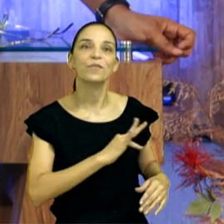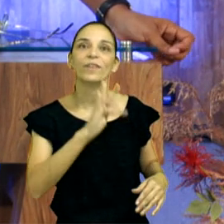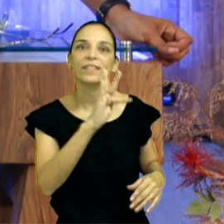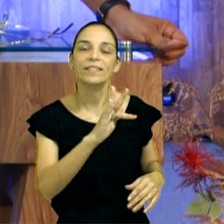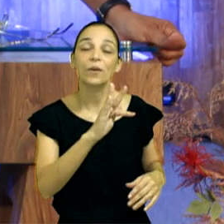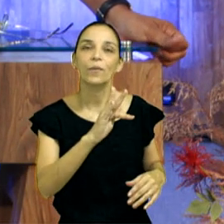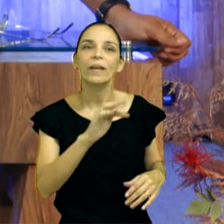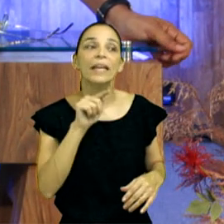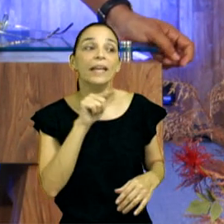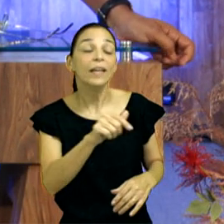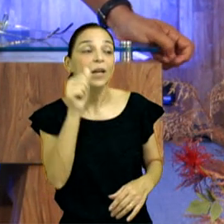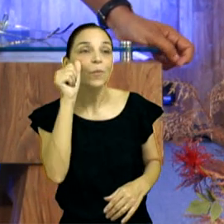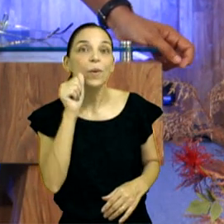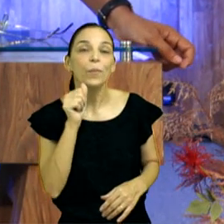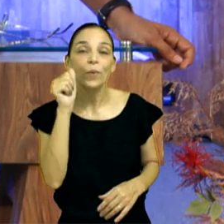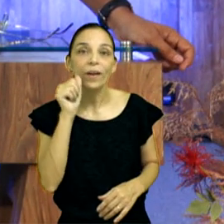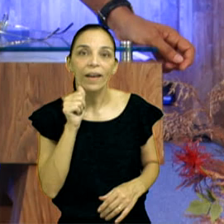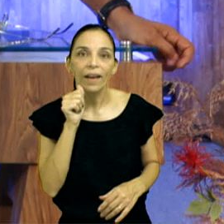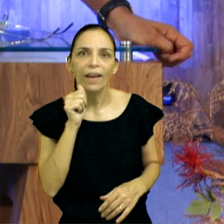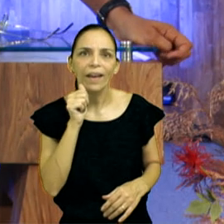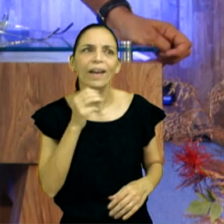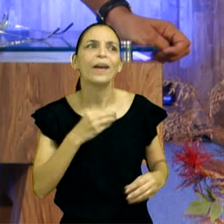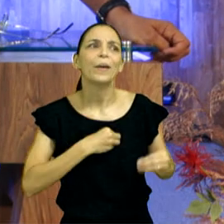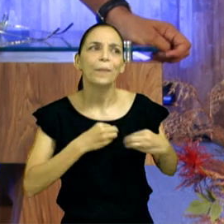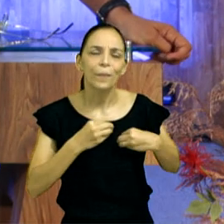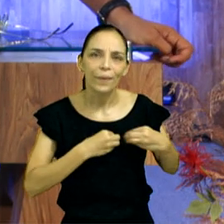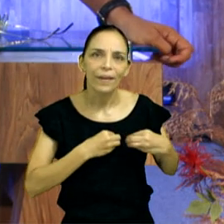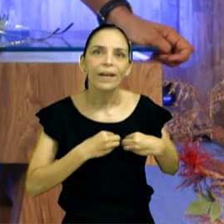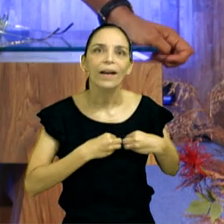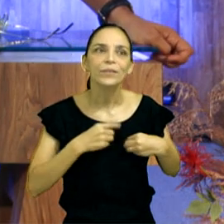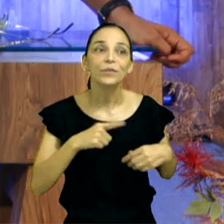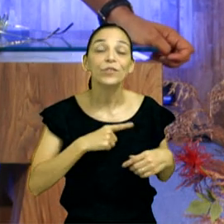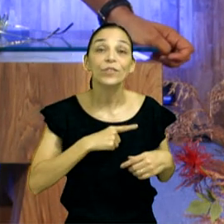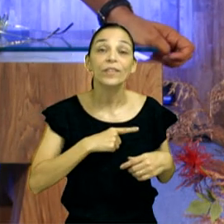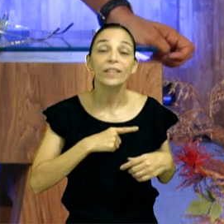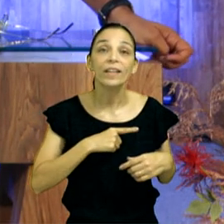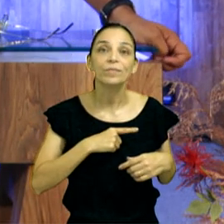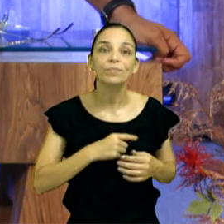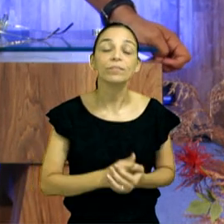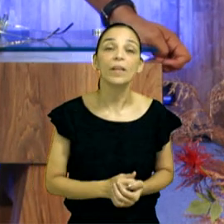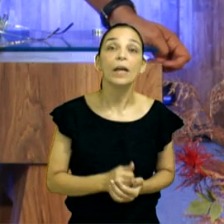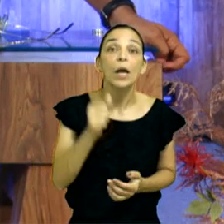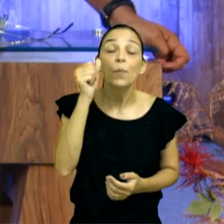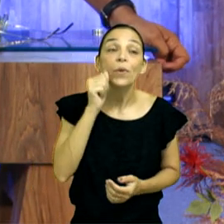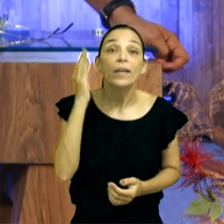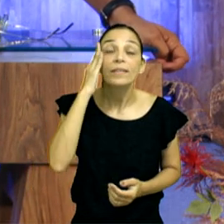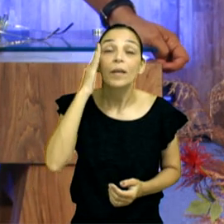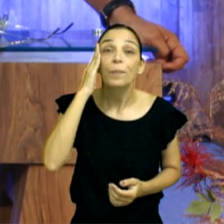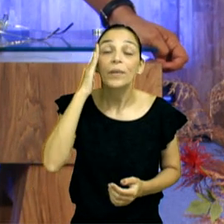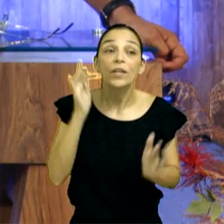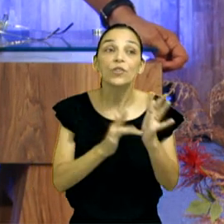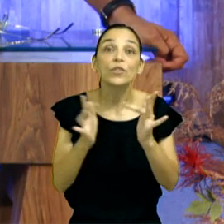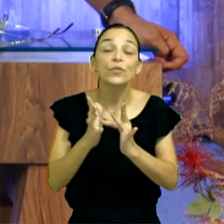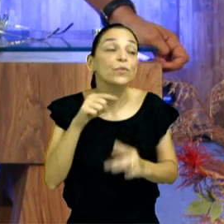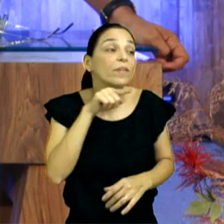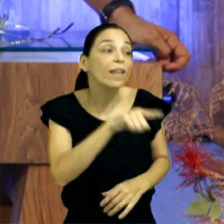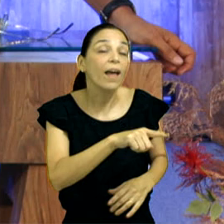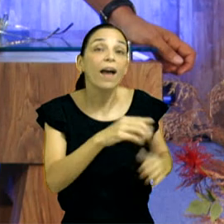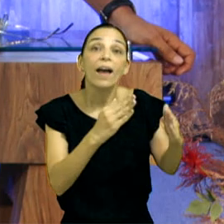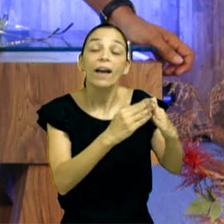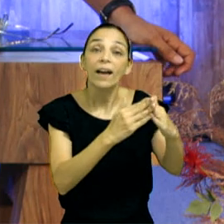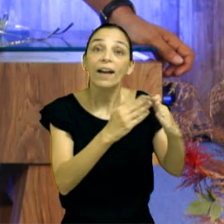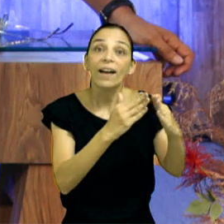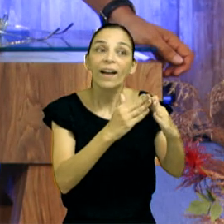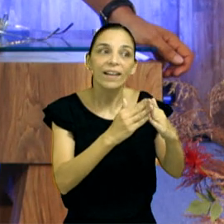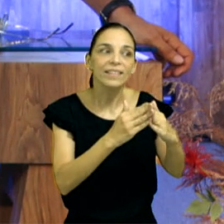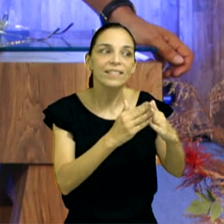pecadora, sabendo que ele estava à mesa em casa do fariseu, levou um vaso de